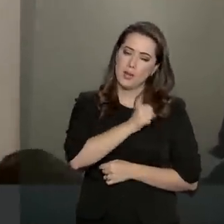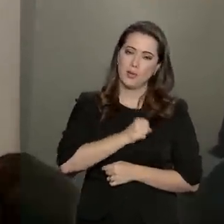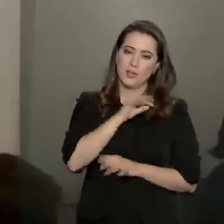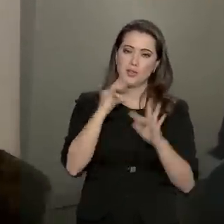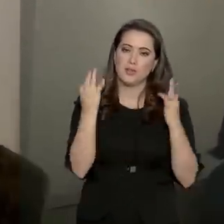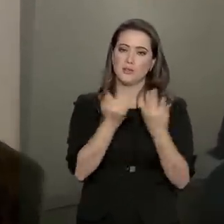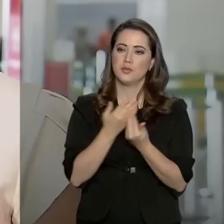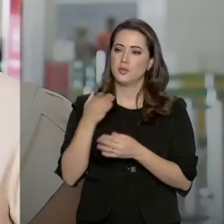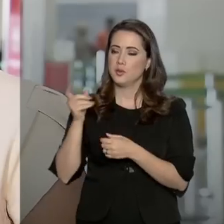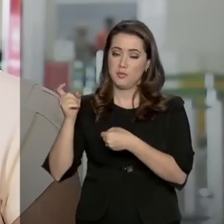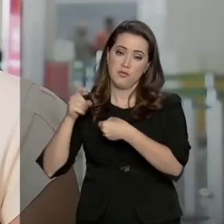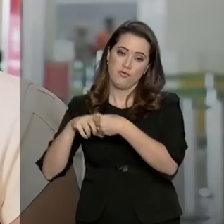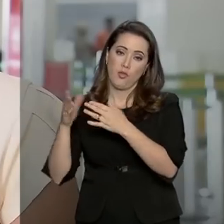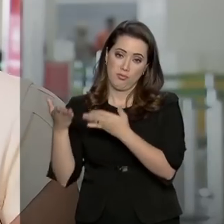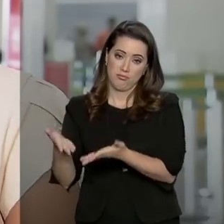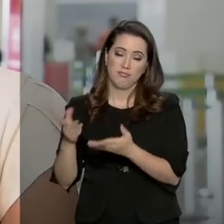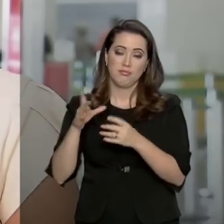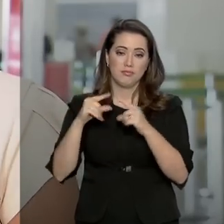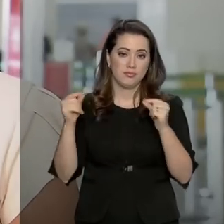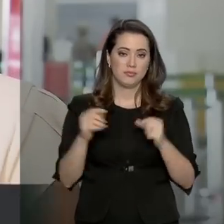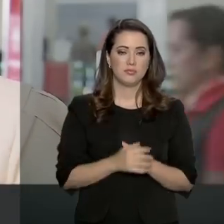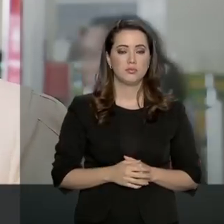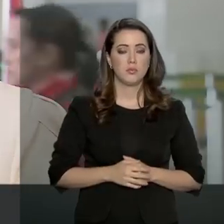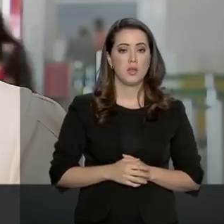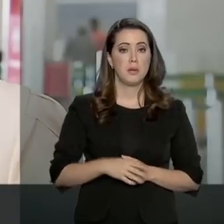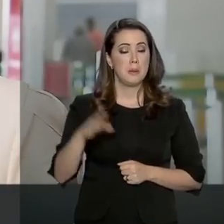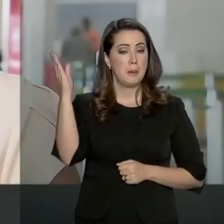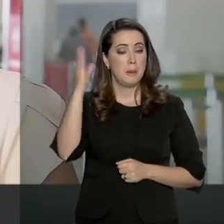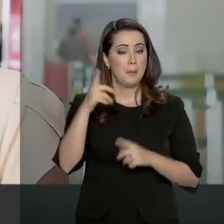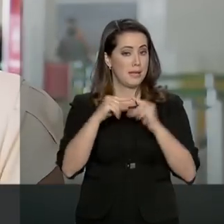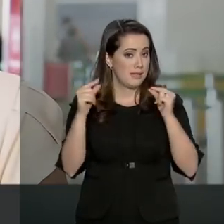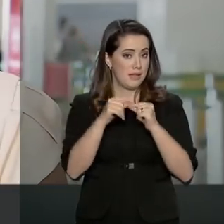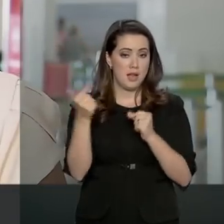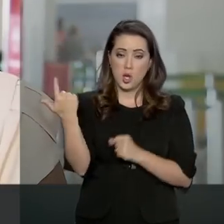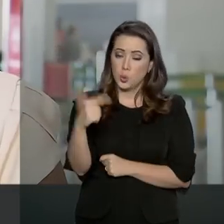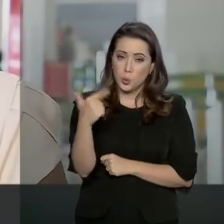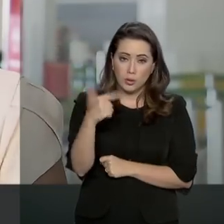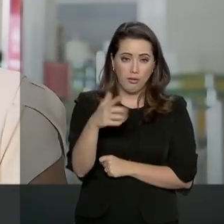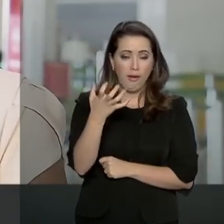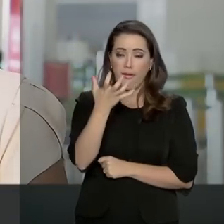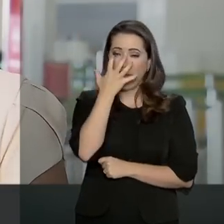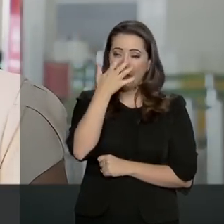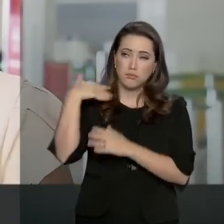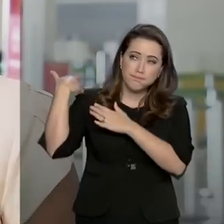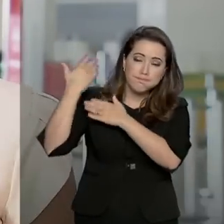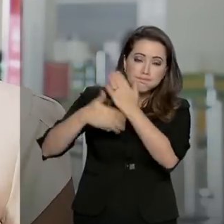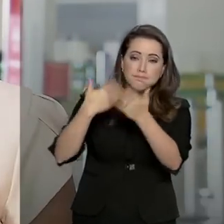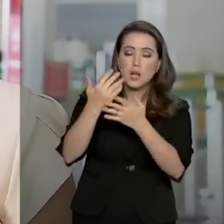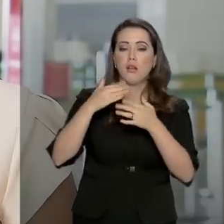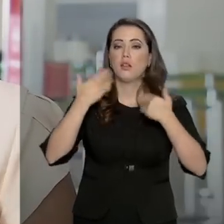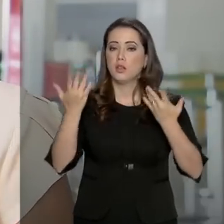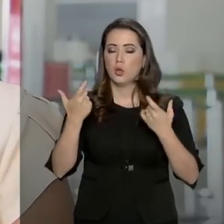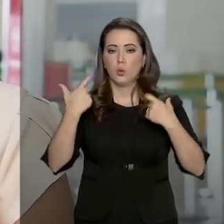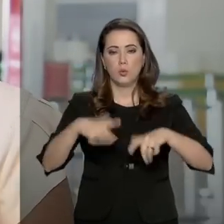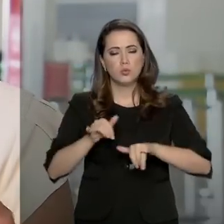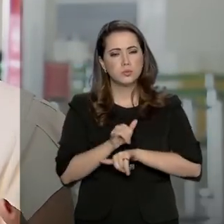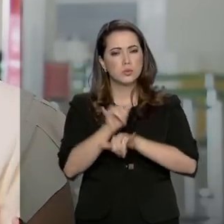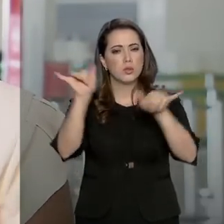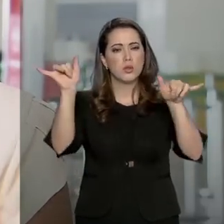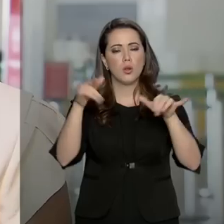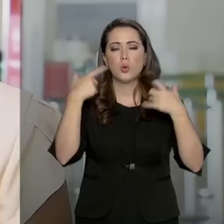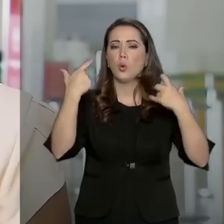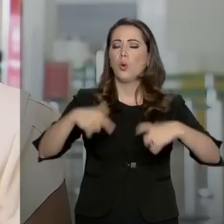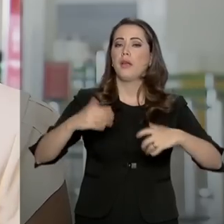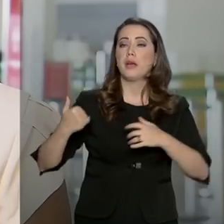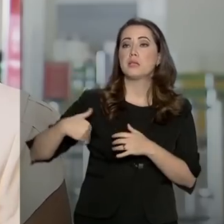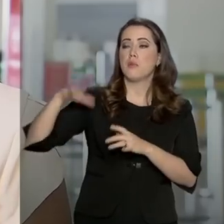aproveitei um pouquinho pra vir. Brasília não tem tradição de carnaval. Por isso, o aeroporto internacional Juscelino Kubitschek não está entre